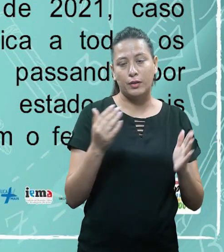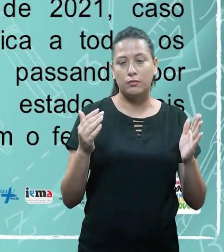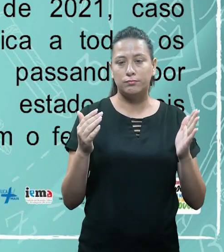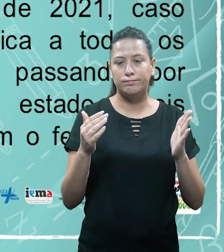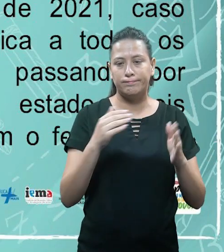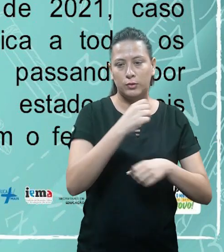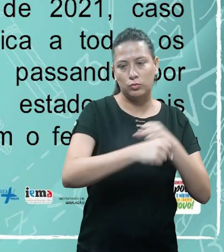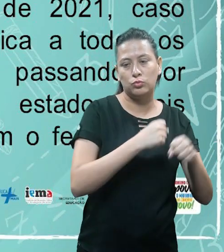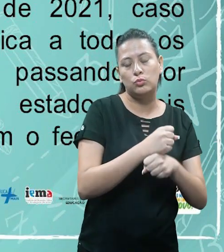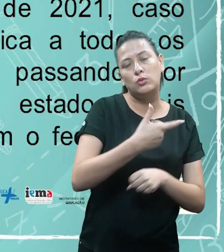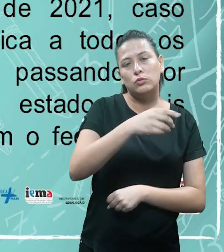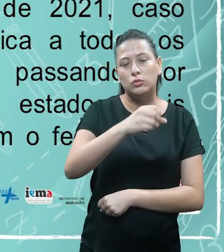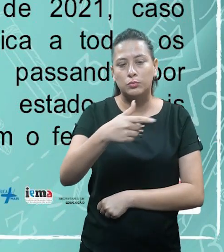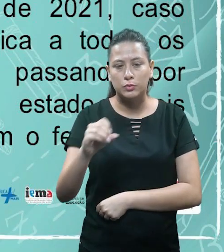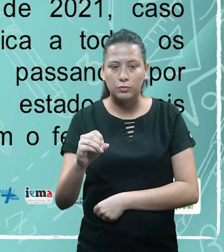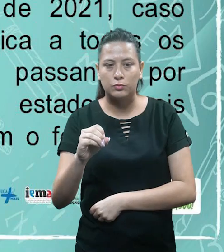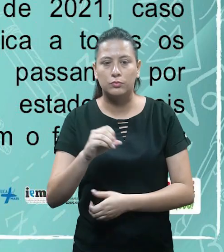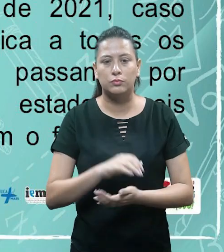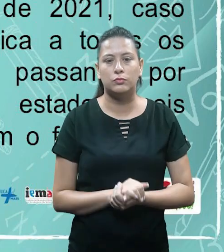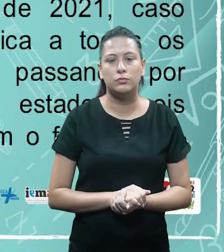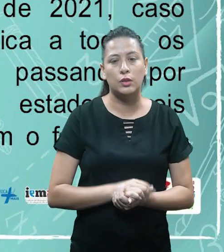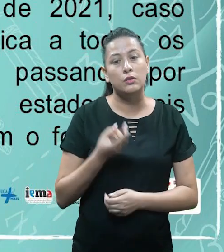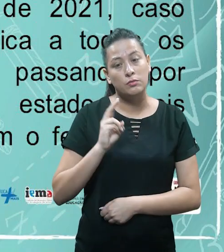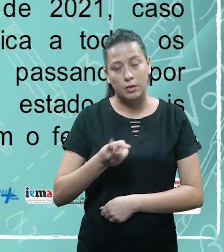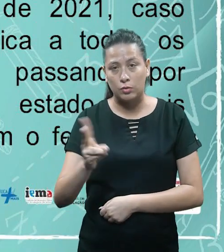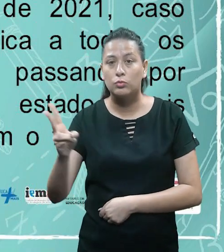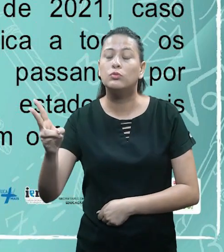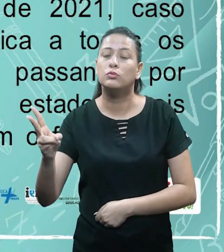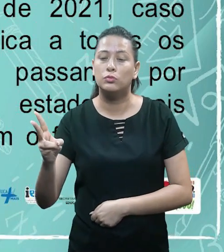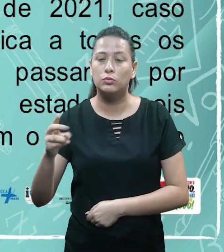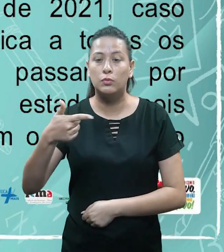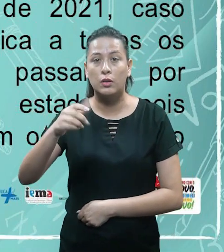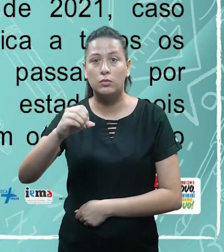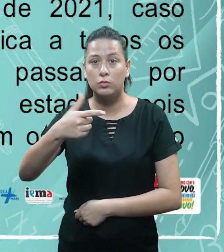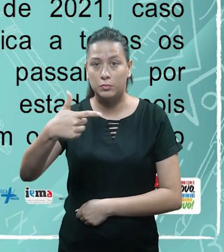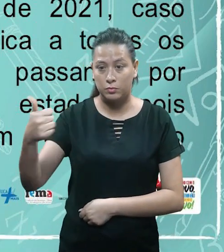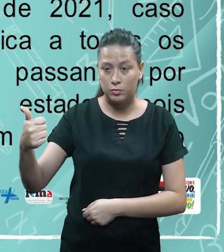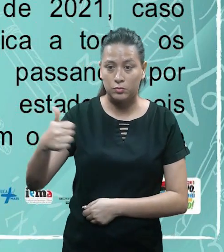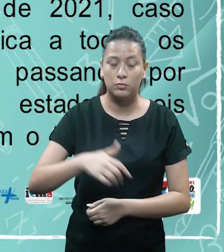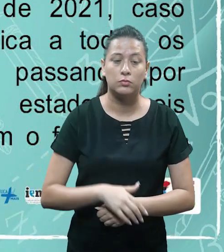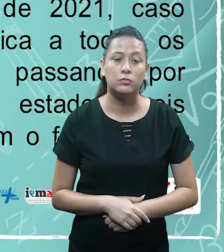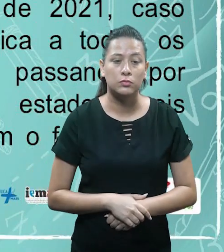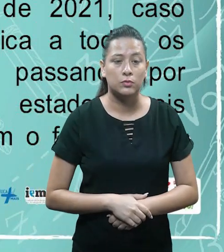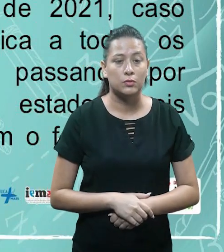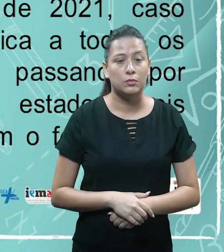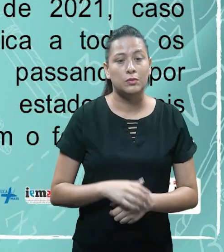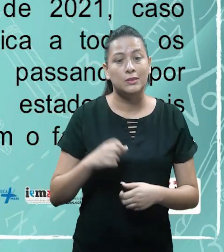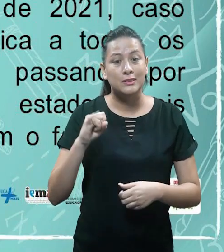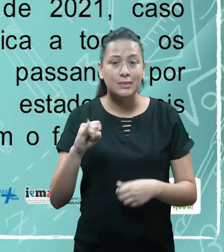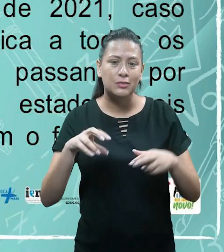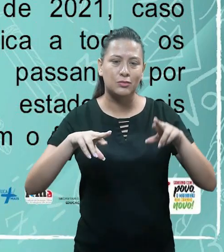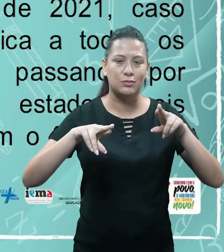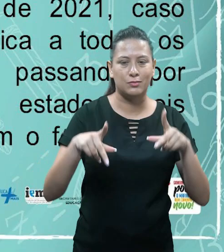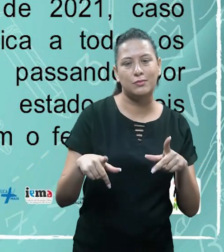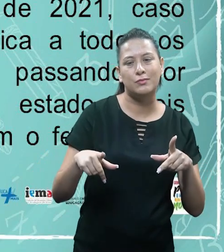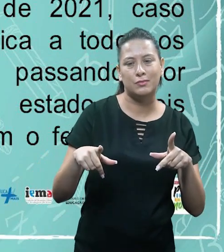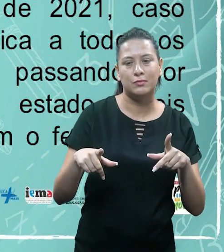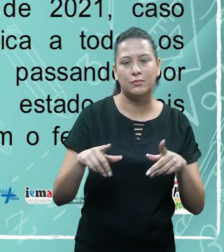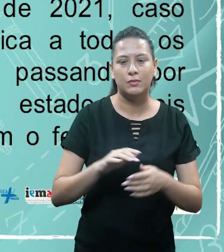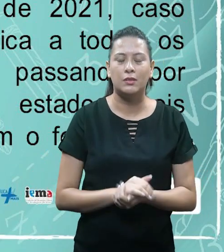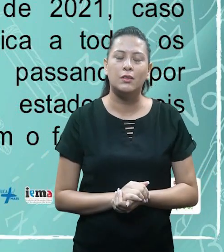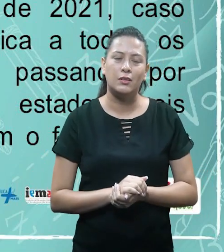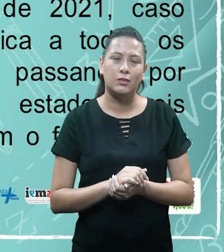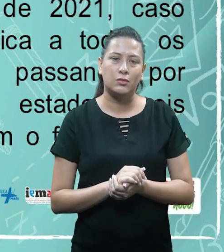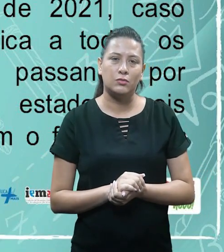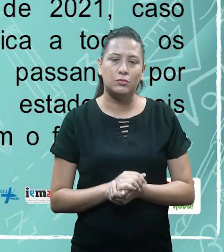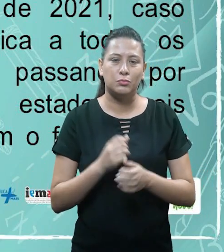empresa X terá continuidade no ano fiscal de 2021, caso contrário, isso poderia gerar insegurança jurídica a todos os envolvidos,